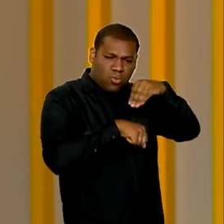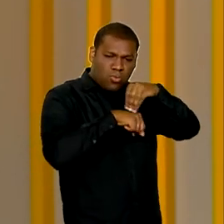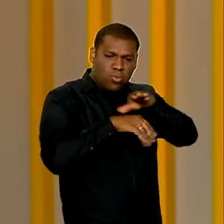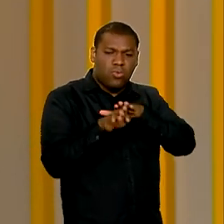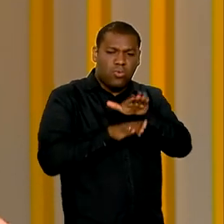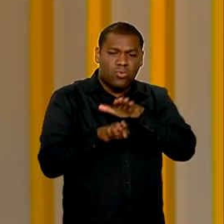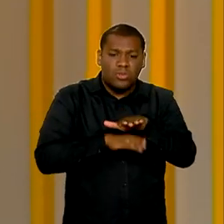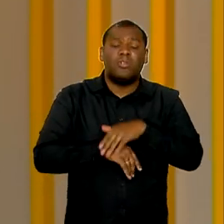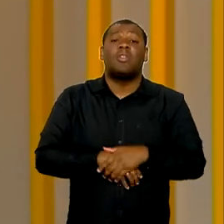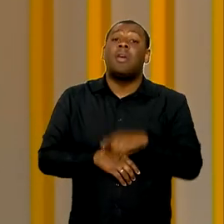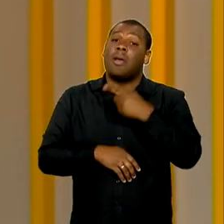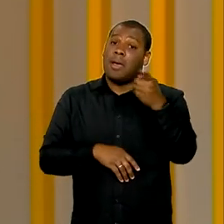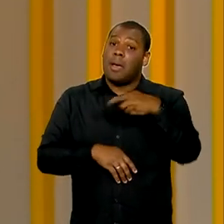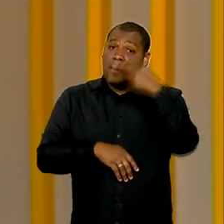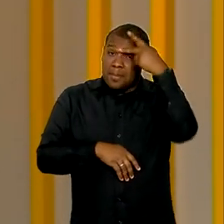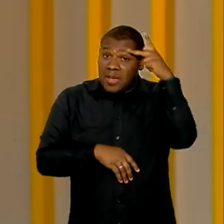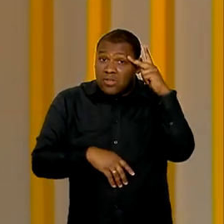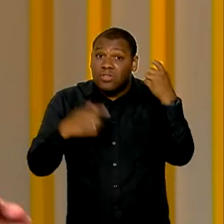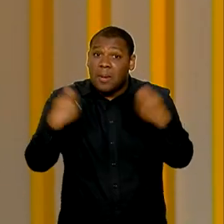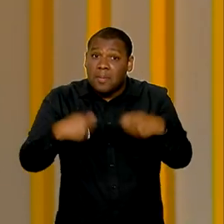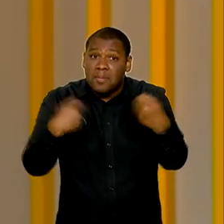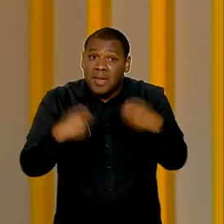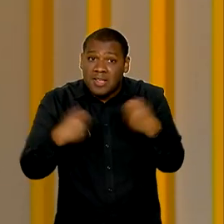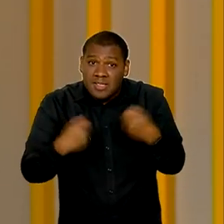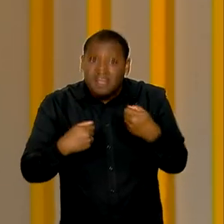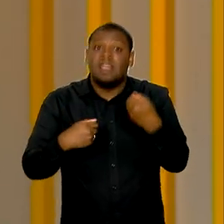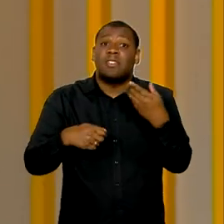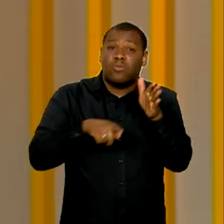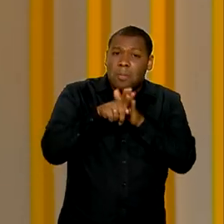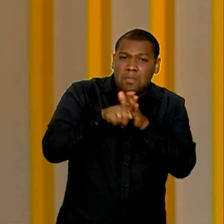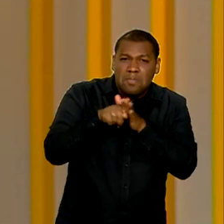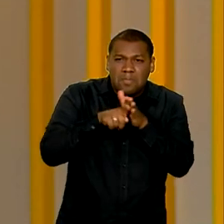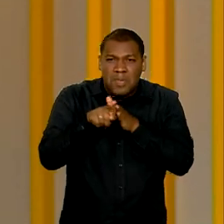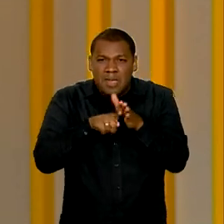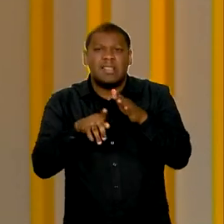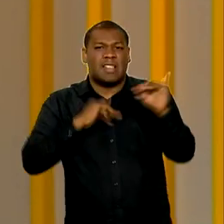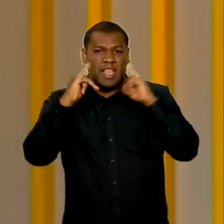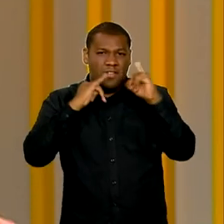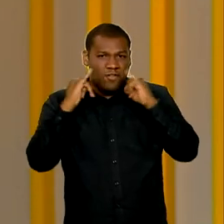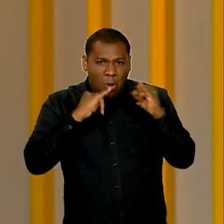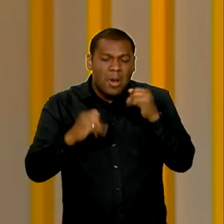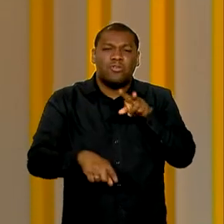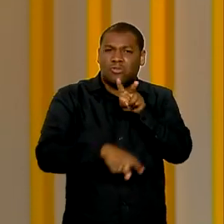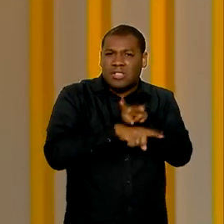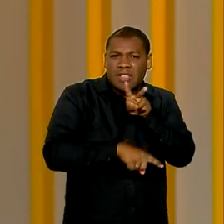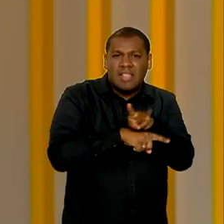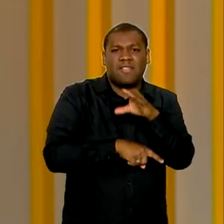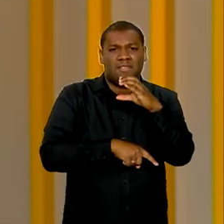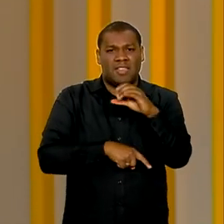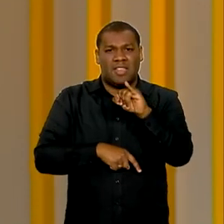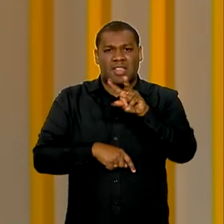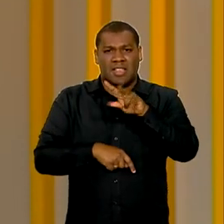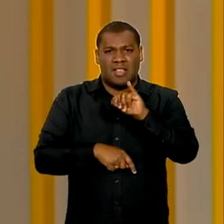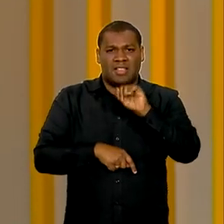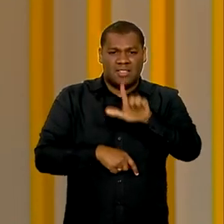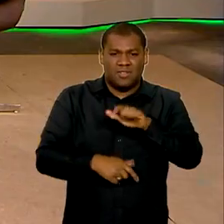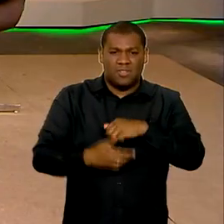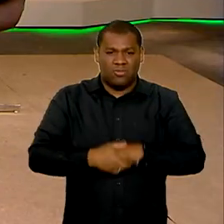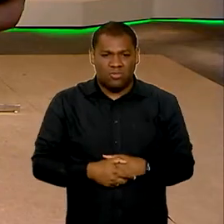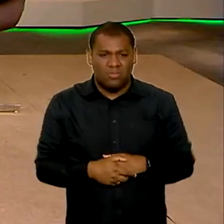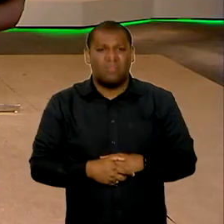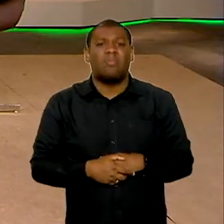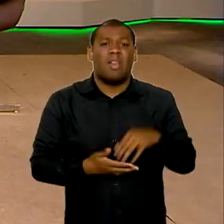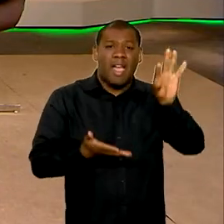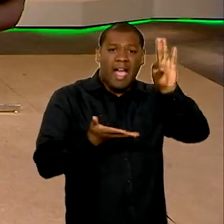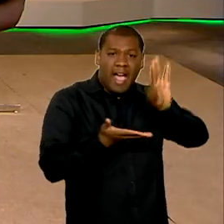sugere que as pessoas busquem essas redes nacionais da Defesa Civil do Brasil. E lá você tem muitas orientações, não só de como se cadastrar